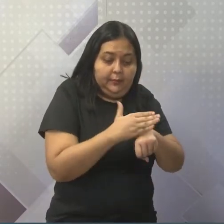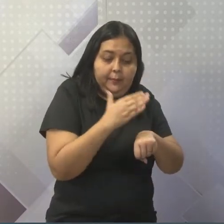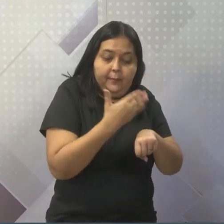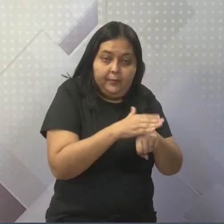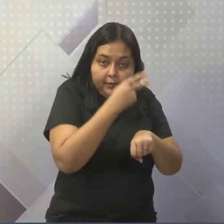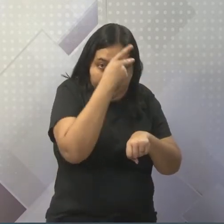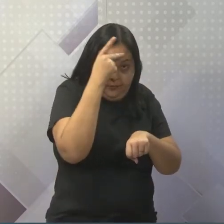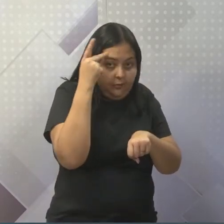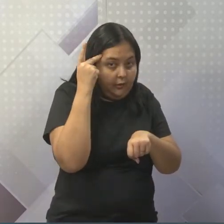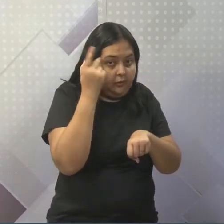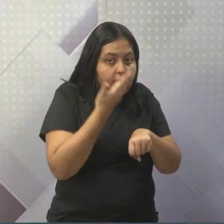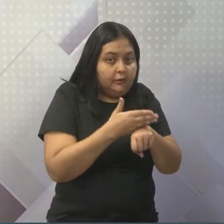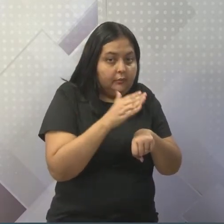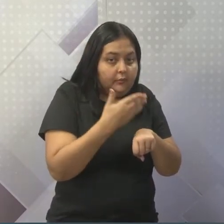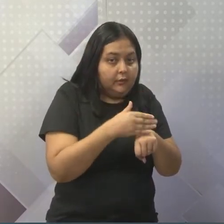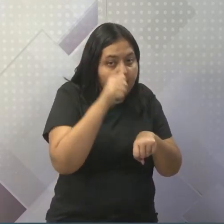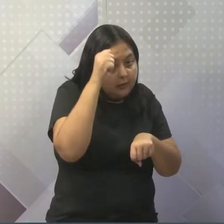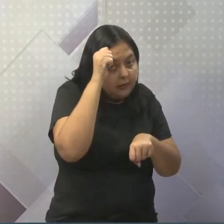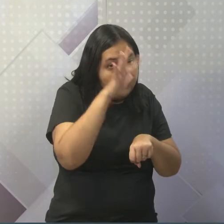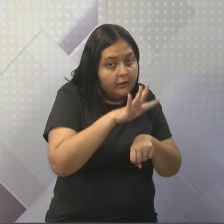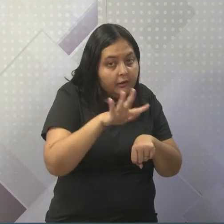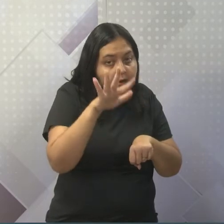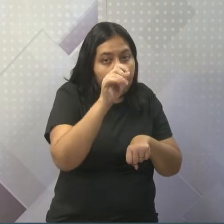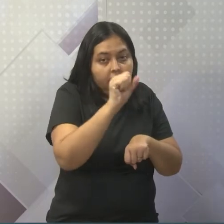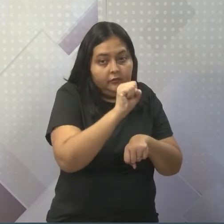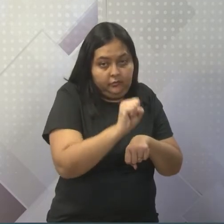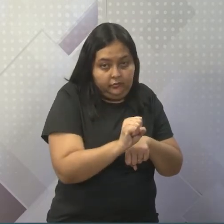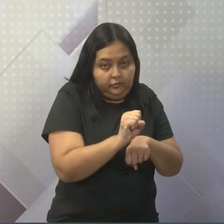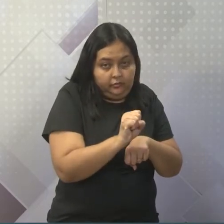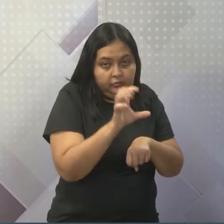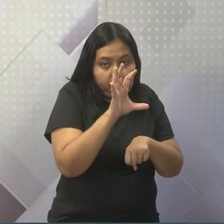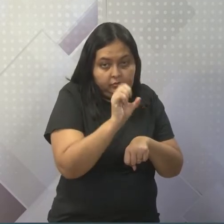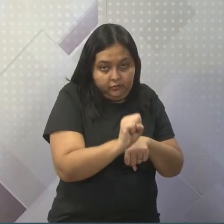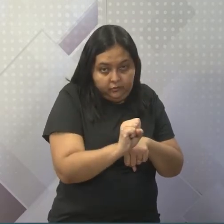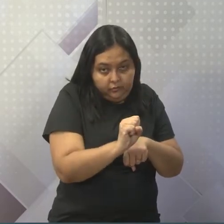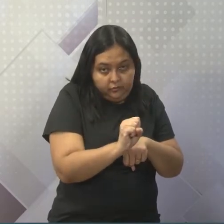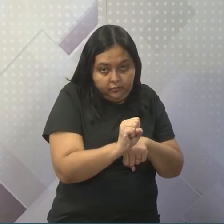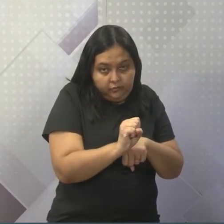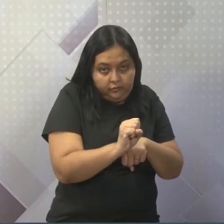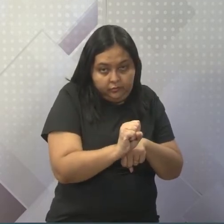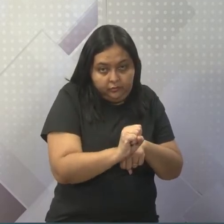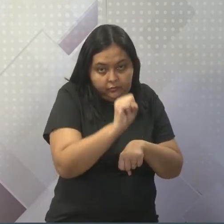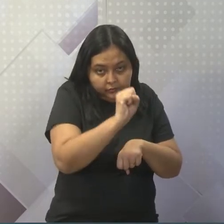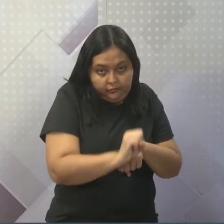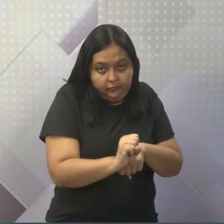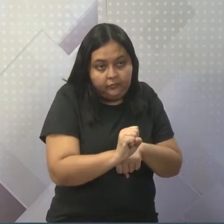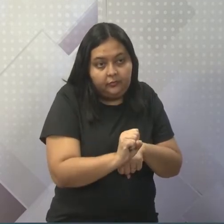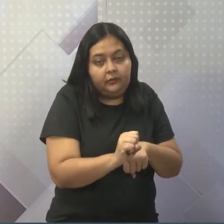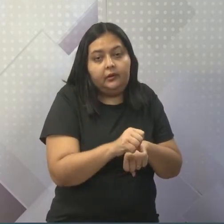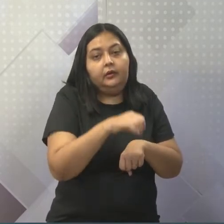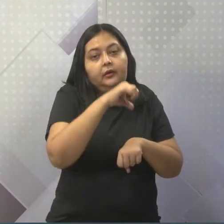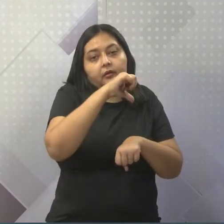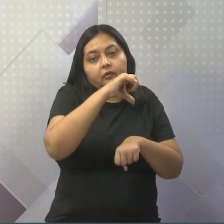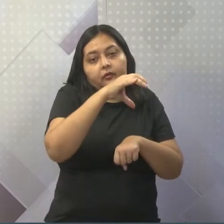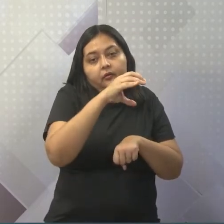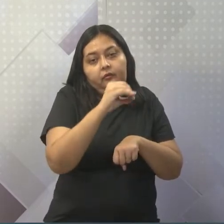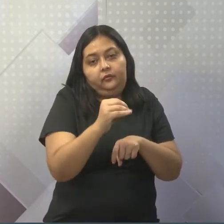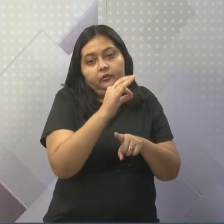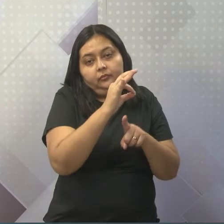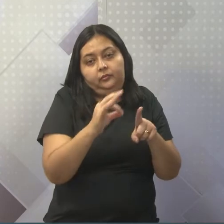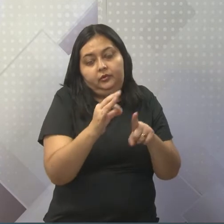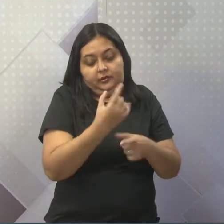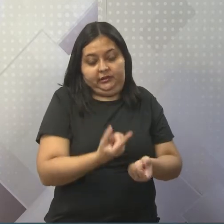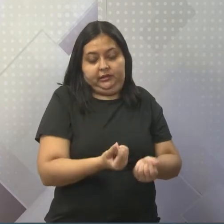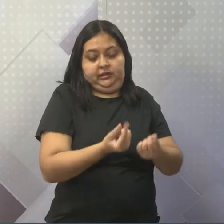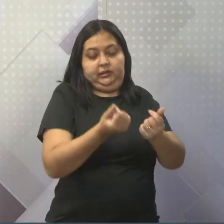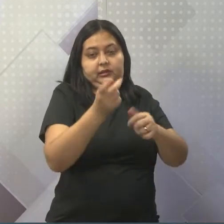da África do Sul tem 90% da riqueza do país. Então, Nelson